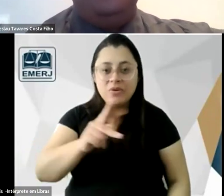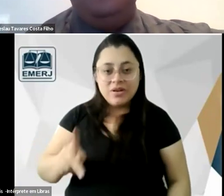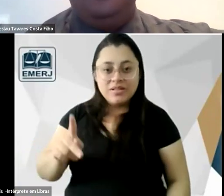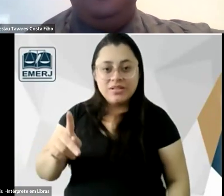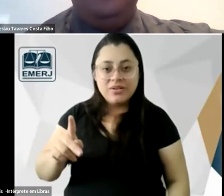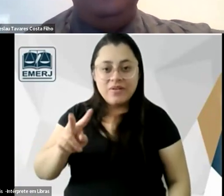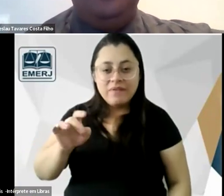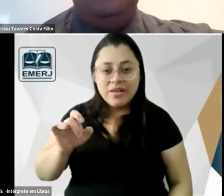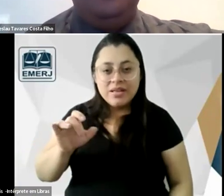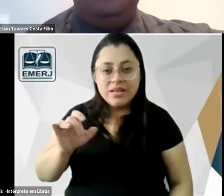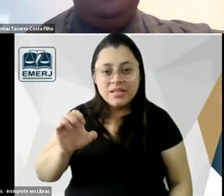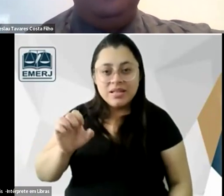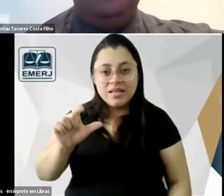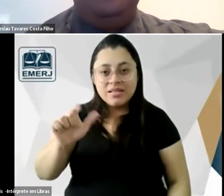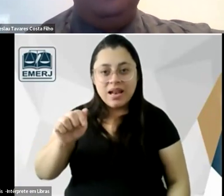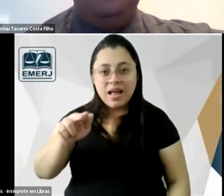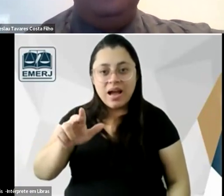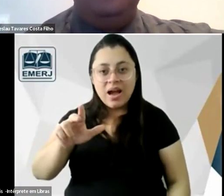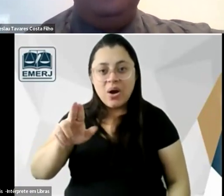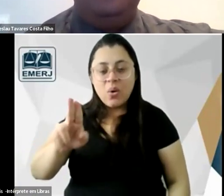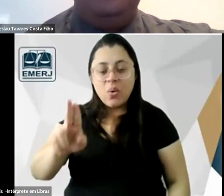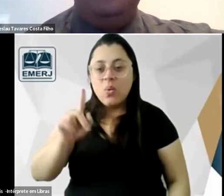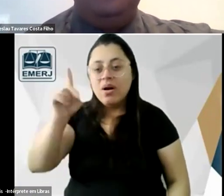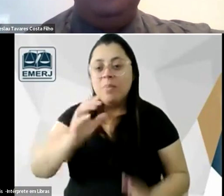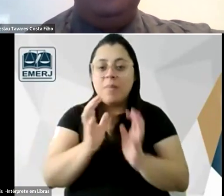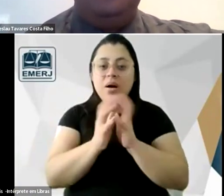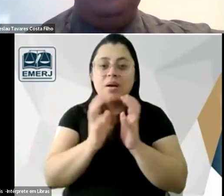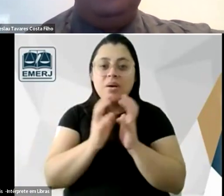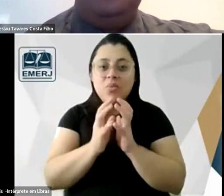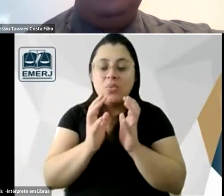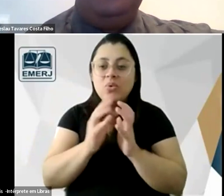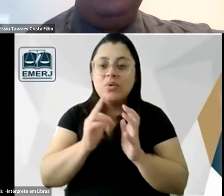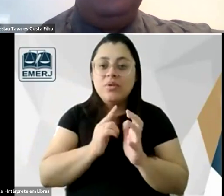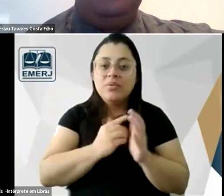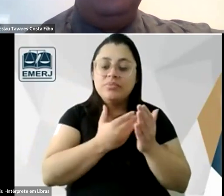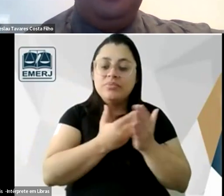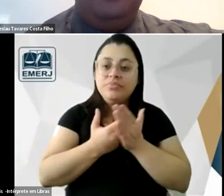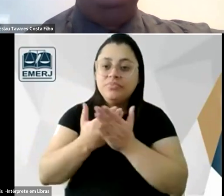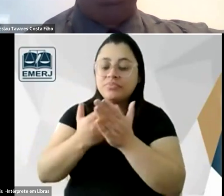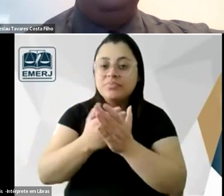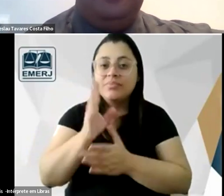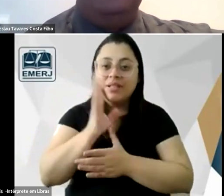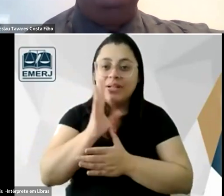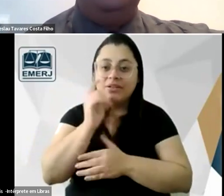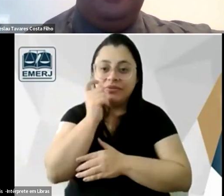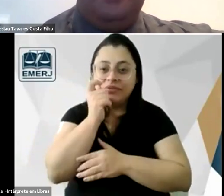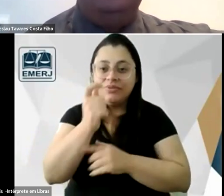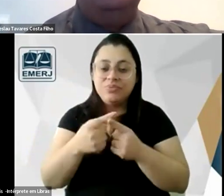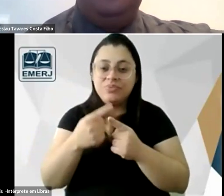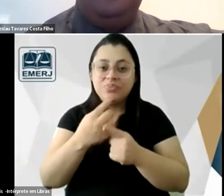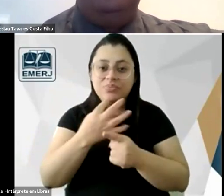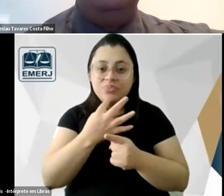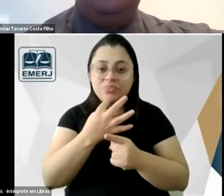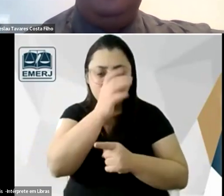Federal do Pernambuco mas é interessante esse estudo de bibliotecas é muito interessante você conhecer o